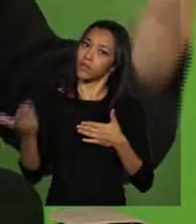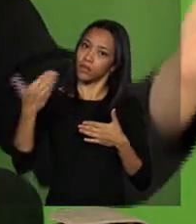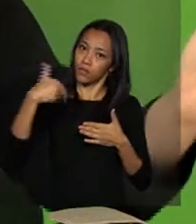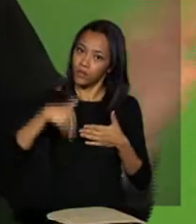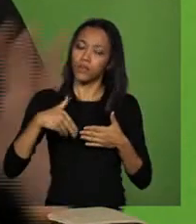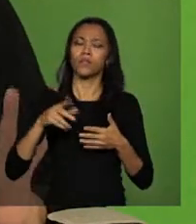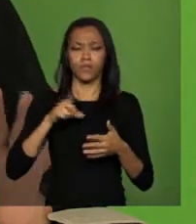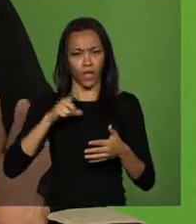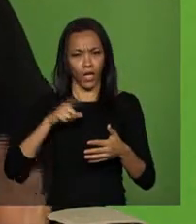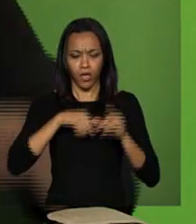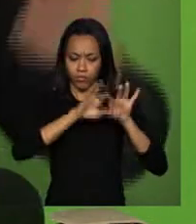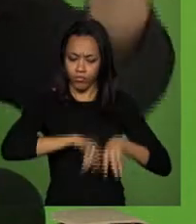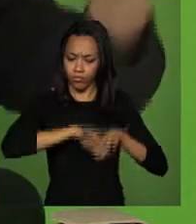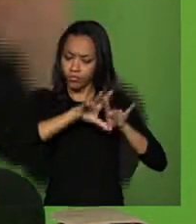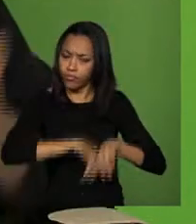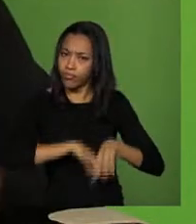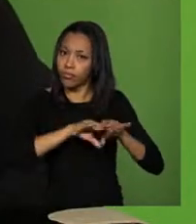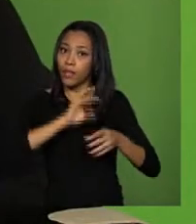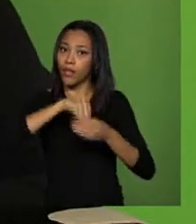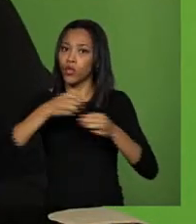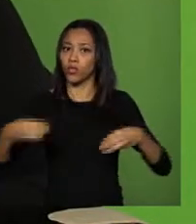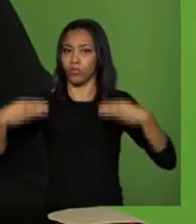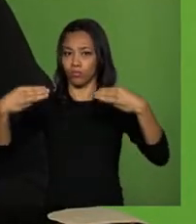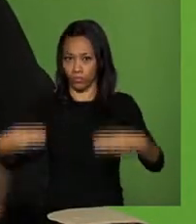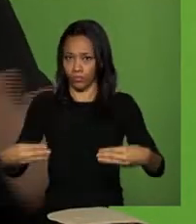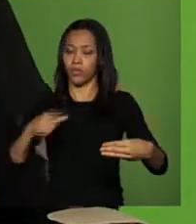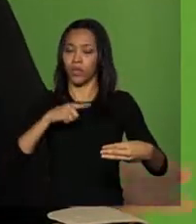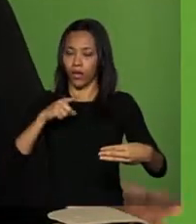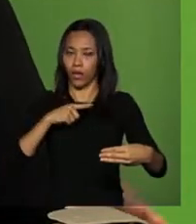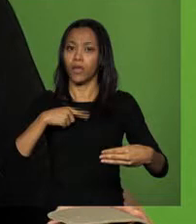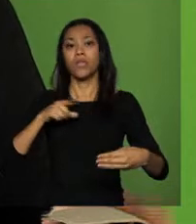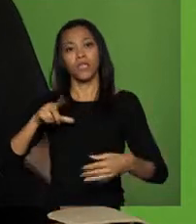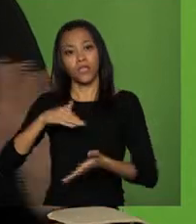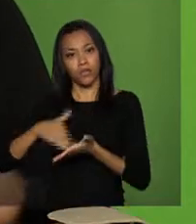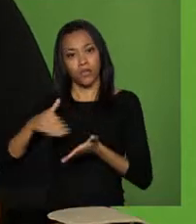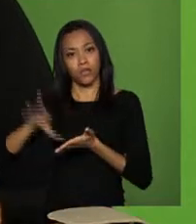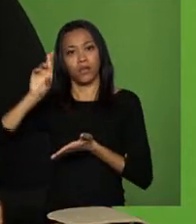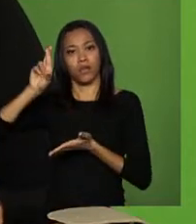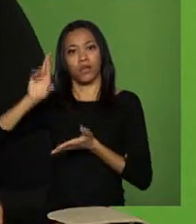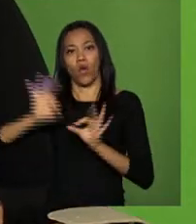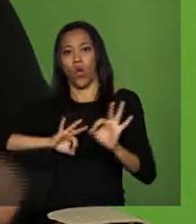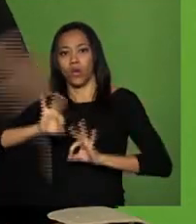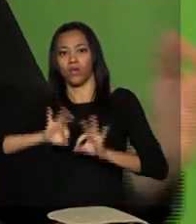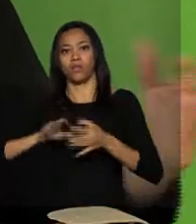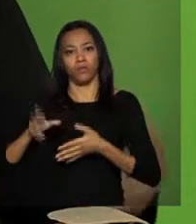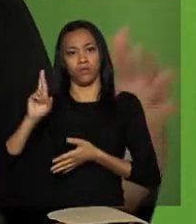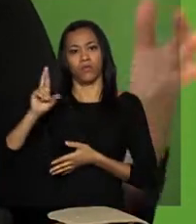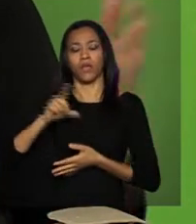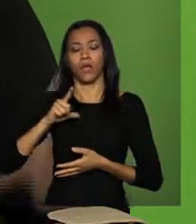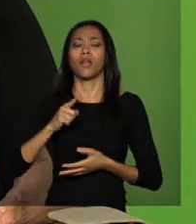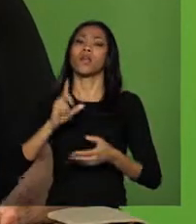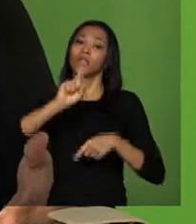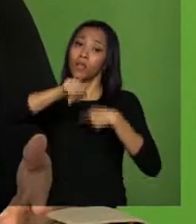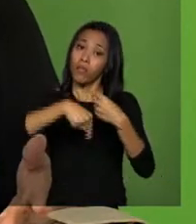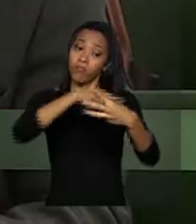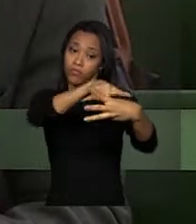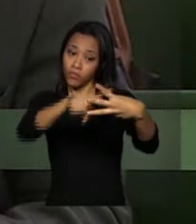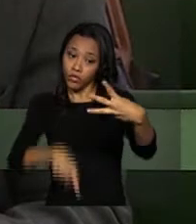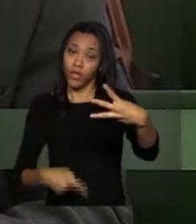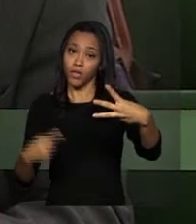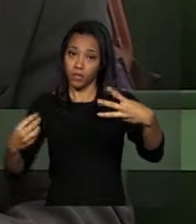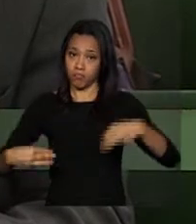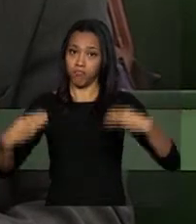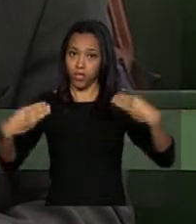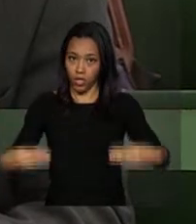tá? Isso está tudo registrado no Ministério, isso foi conduzido pela Secretaria Executiva. O meu último comentário é o regulamentação, nós vamos chamar os três ministérios,